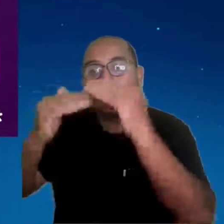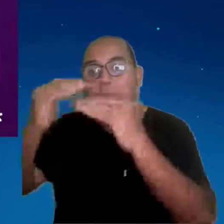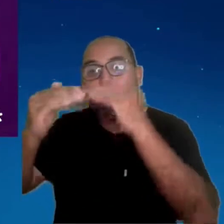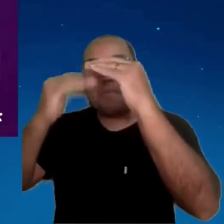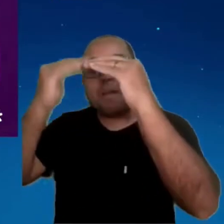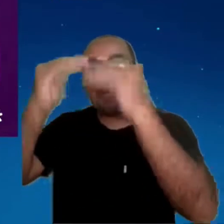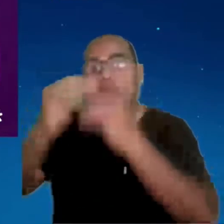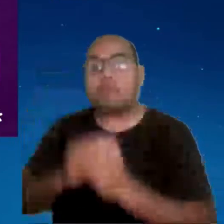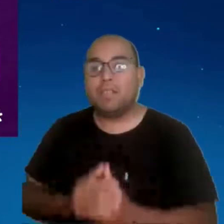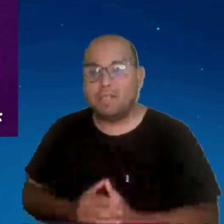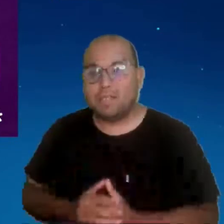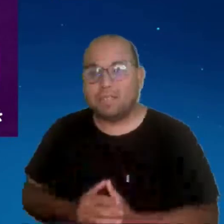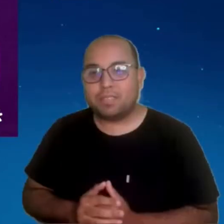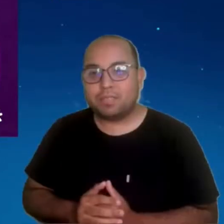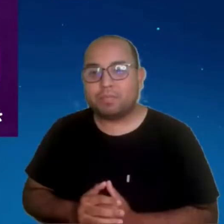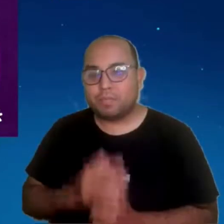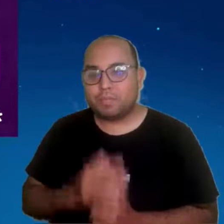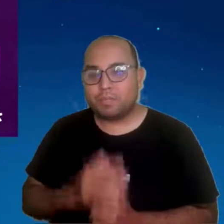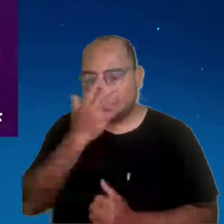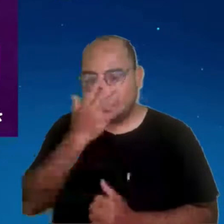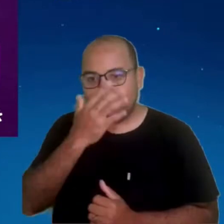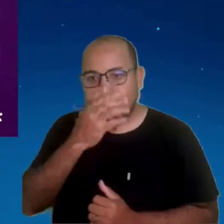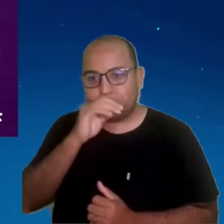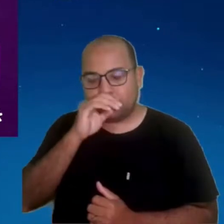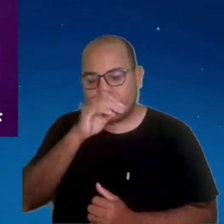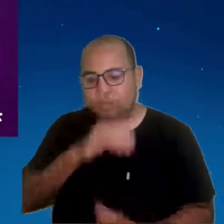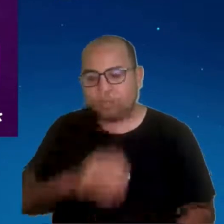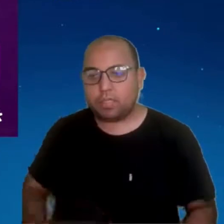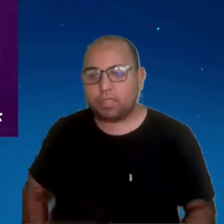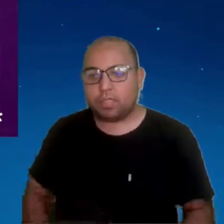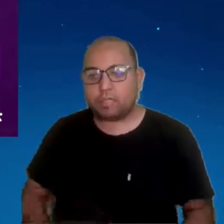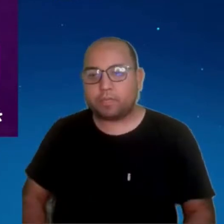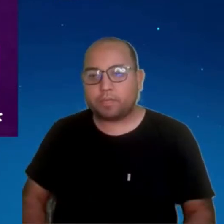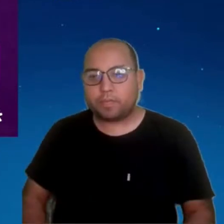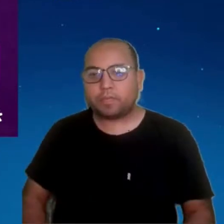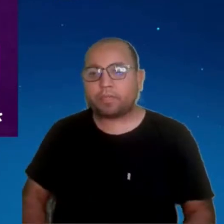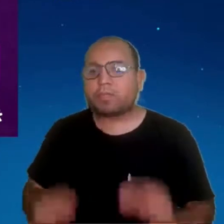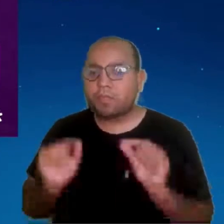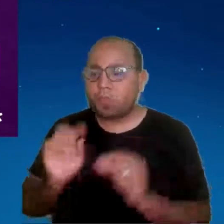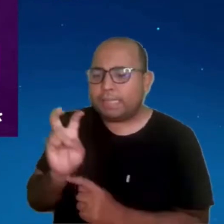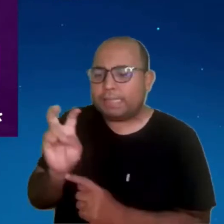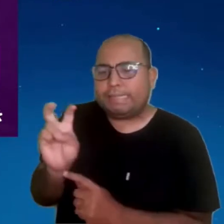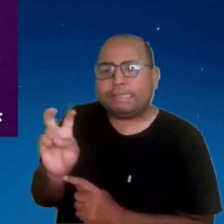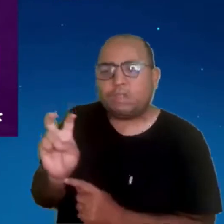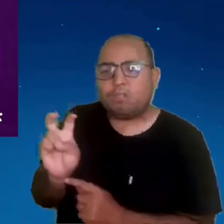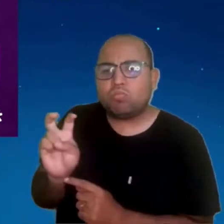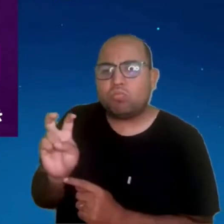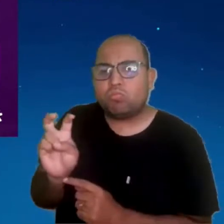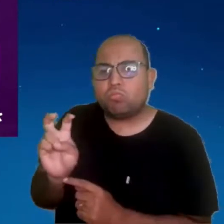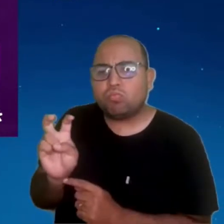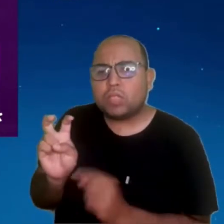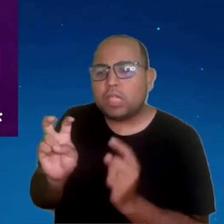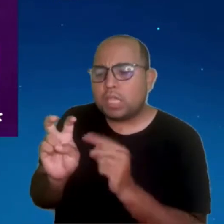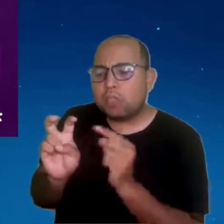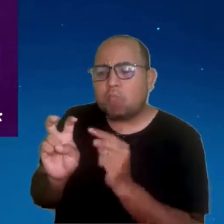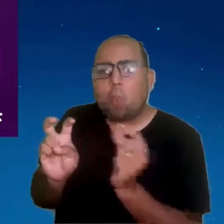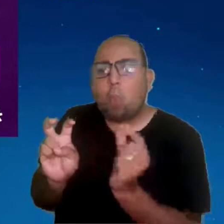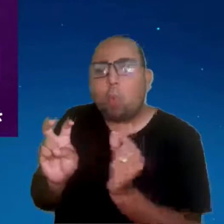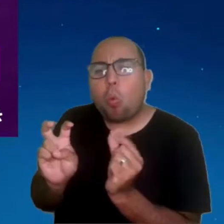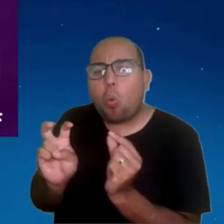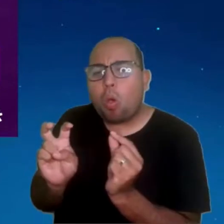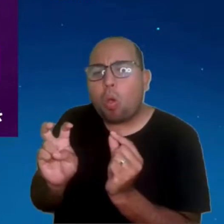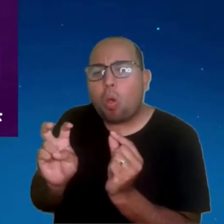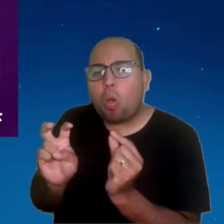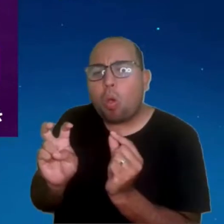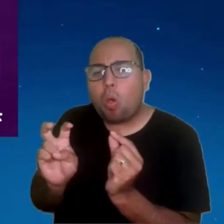o roteador. Não tem nada a ver com a quinta geração da rede móvel. E o que a quinta geração da rede móvel vai trazer para o nosso